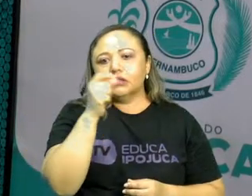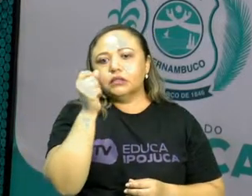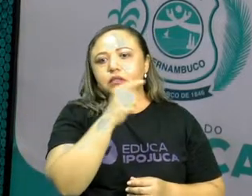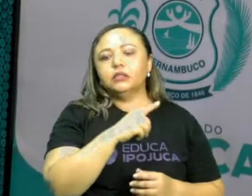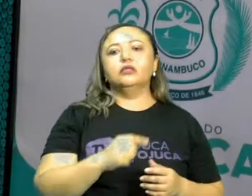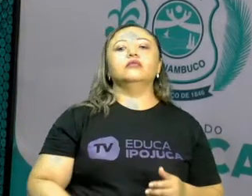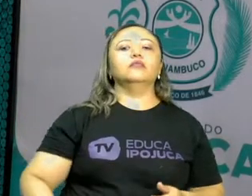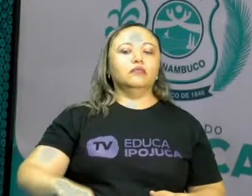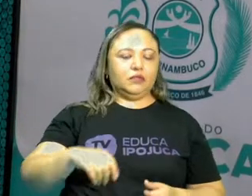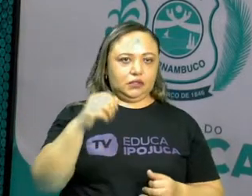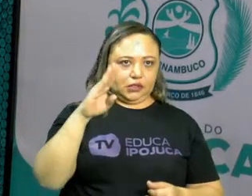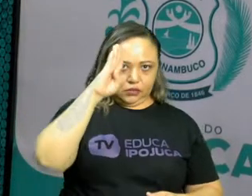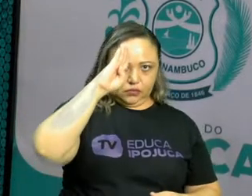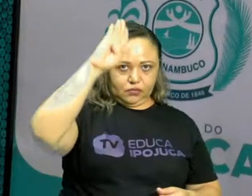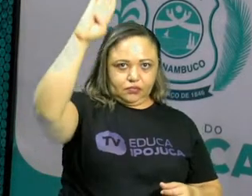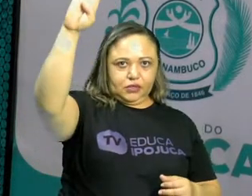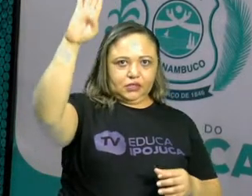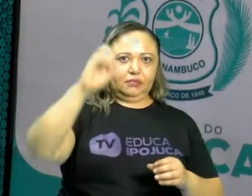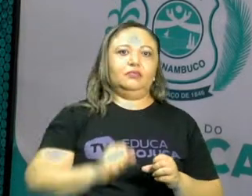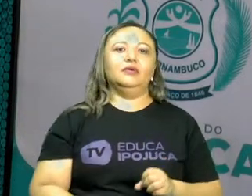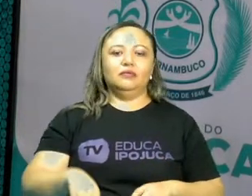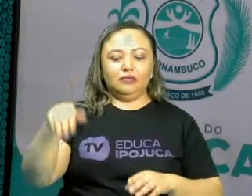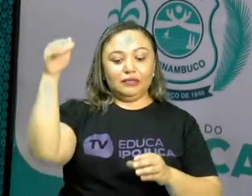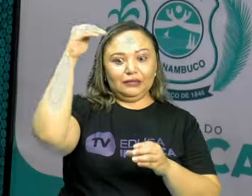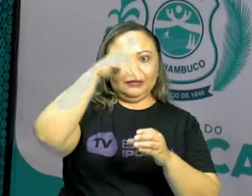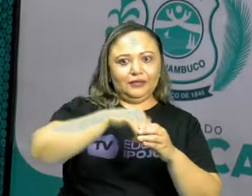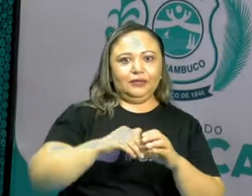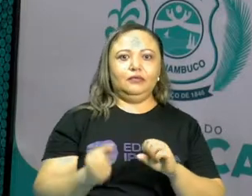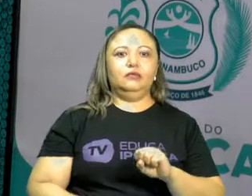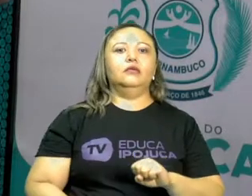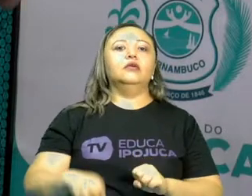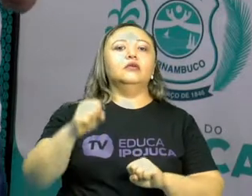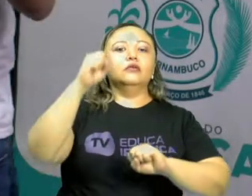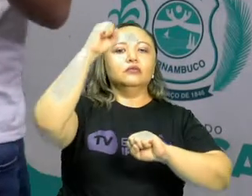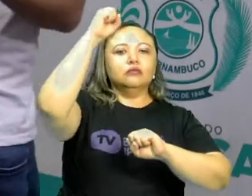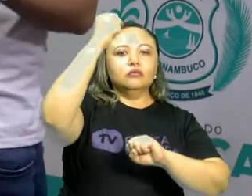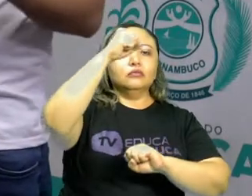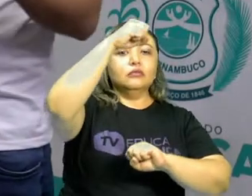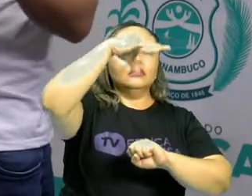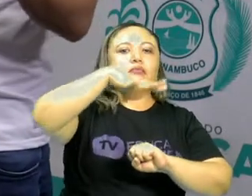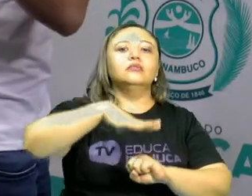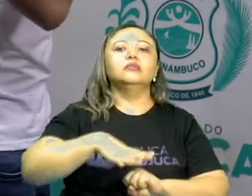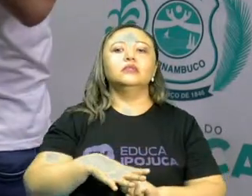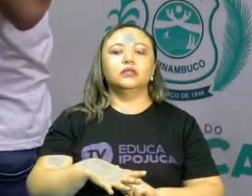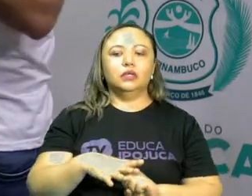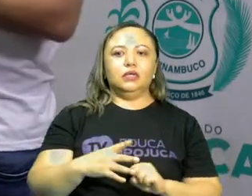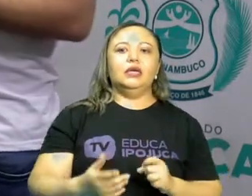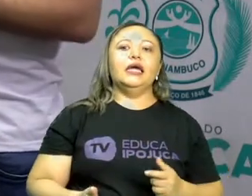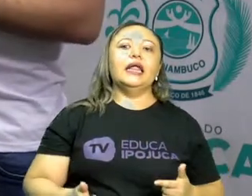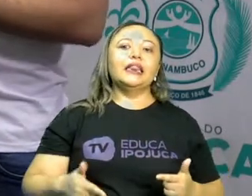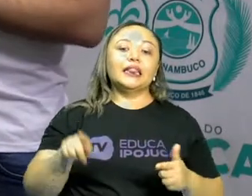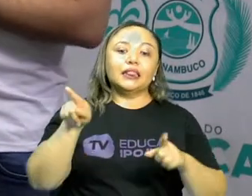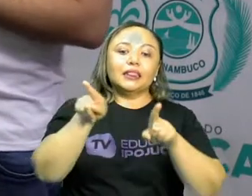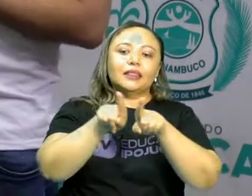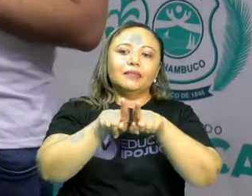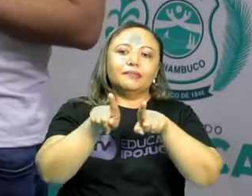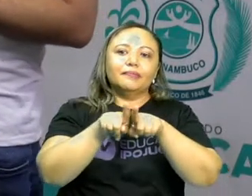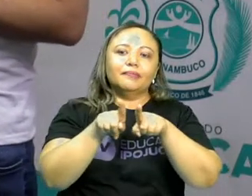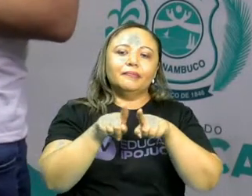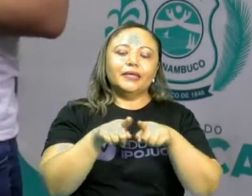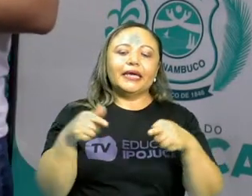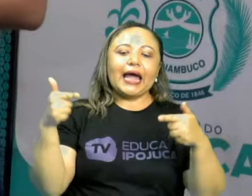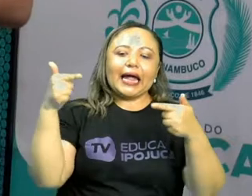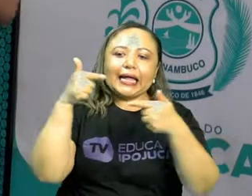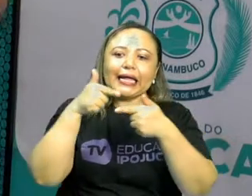durante o iluminismo. O iluminismo ele também tinha uma outra característica que era a crítica ao antigo